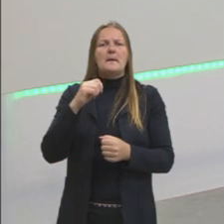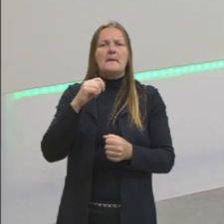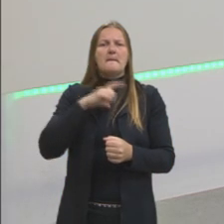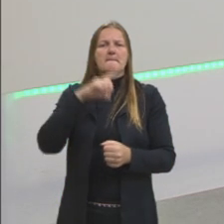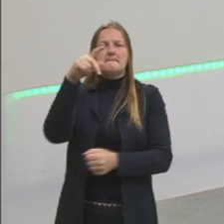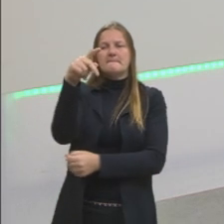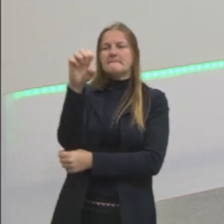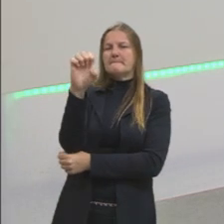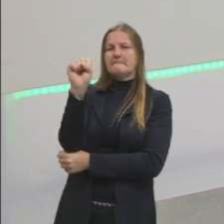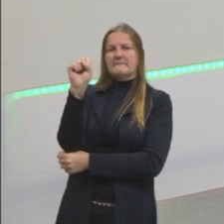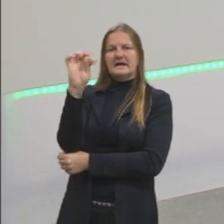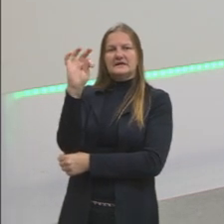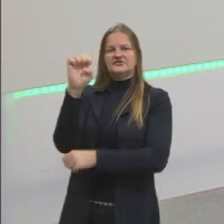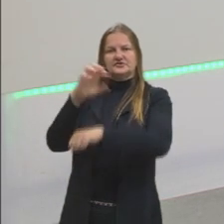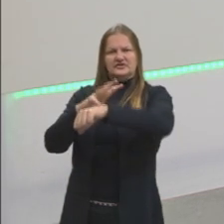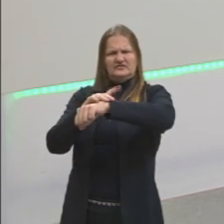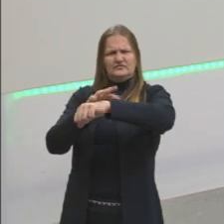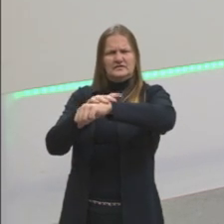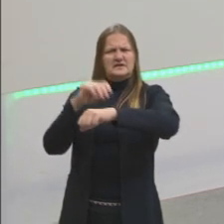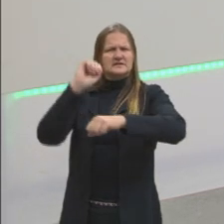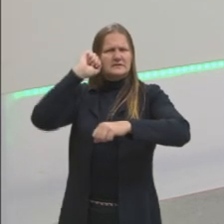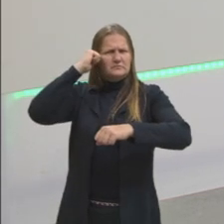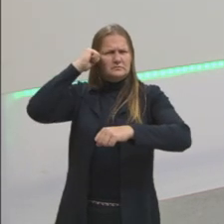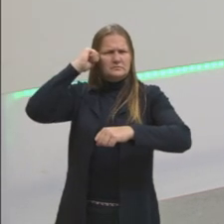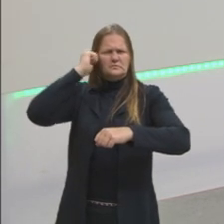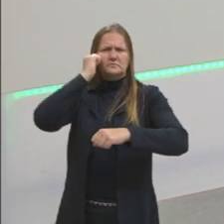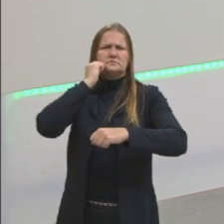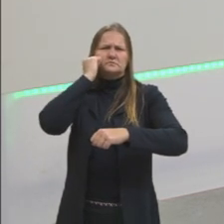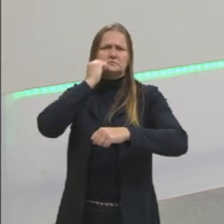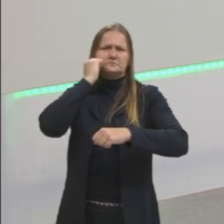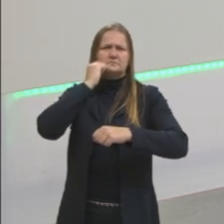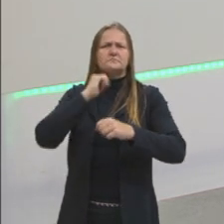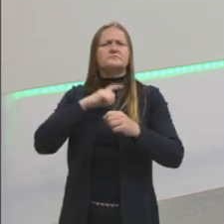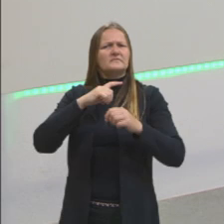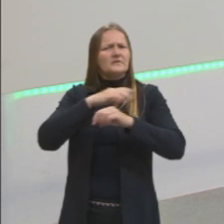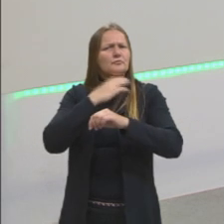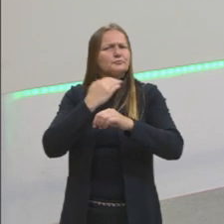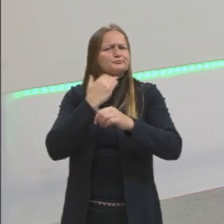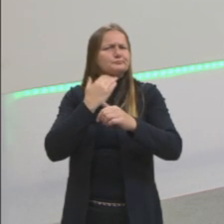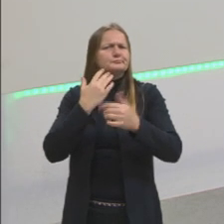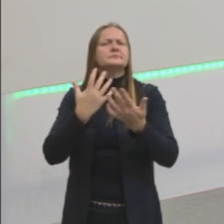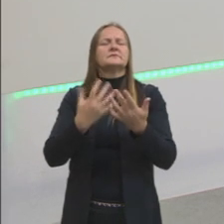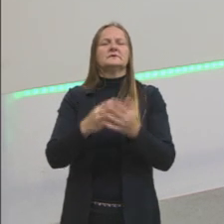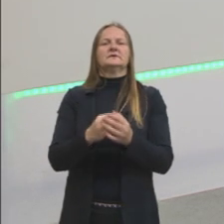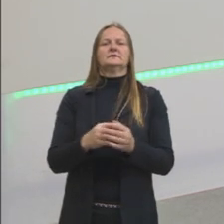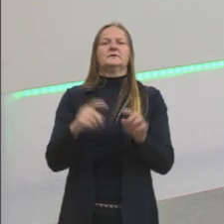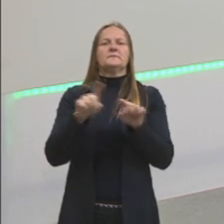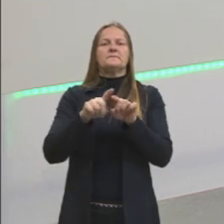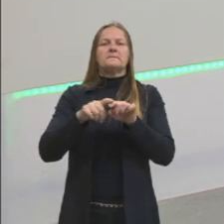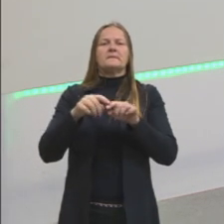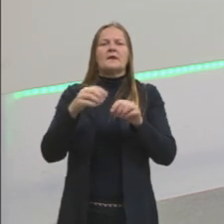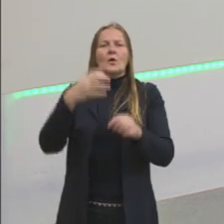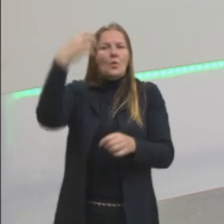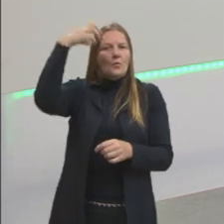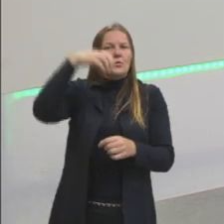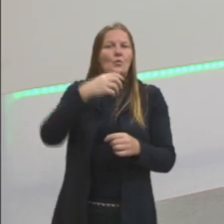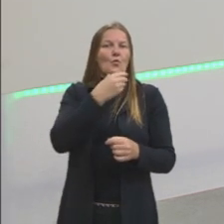Aquele sistema servil já não funciona mais. Aí os senhores feudais procedem um sistema de